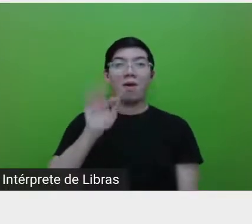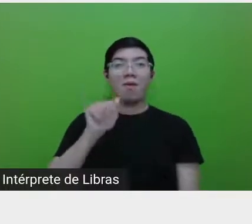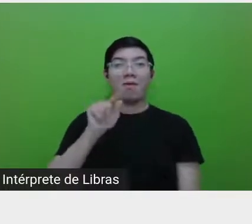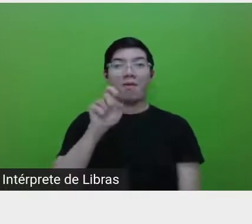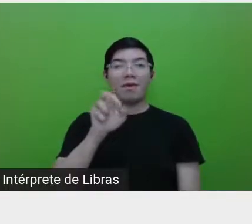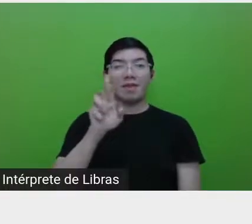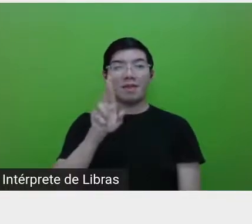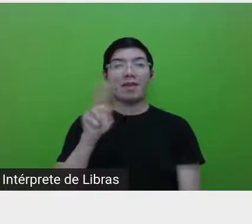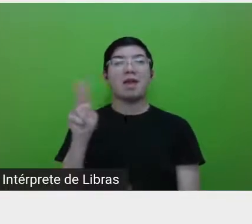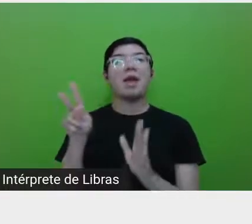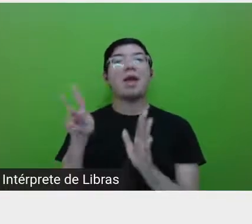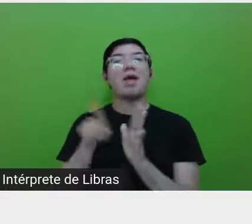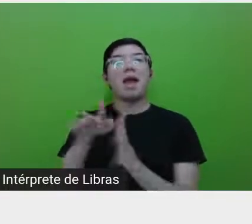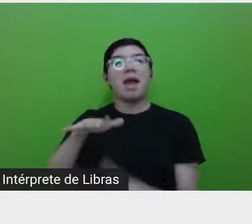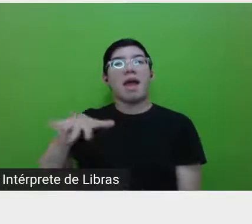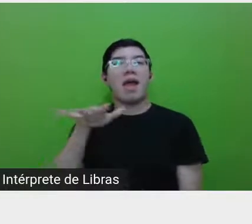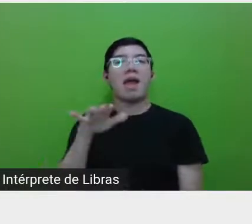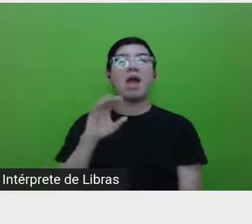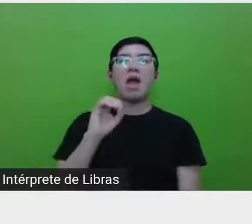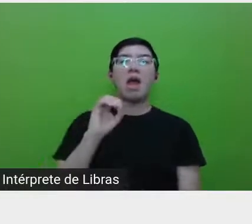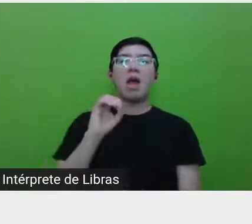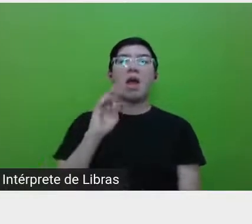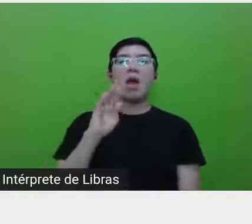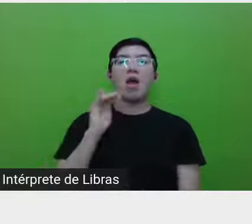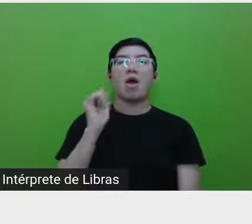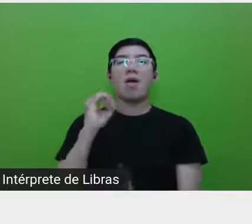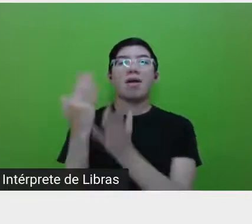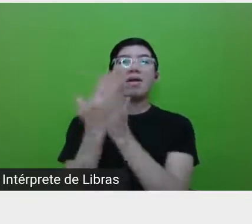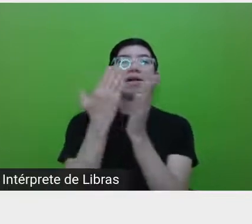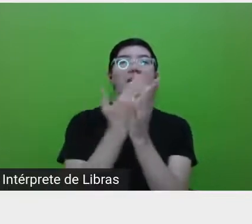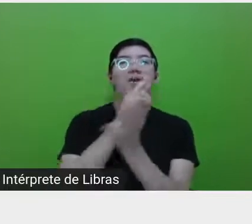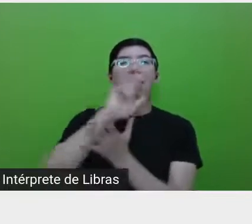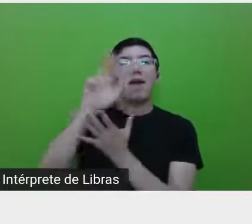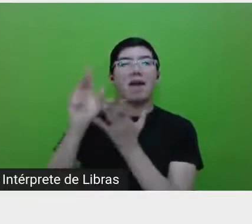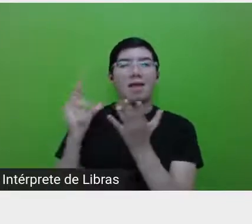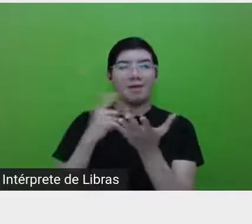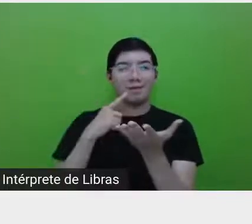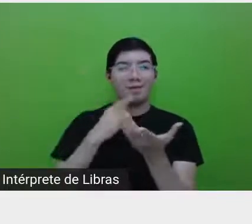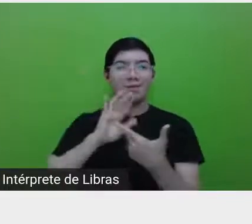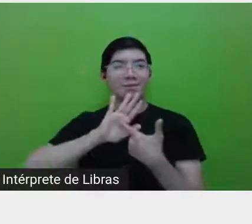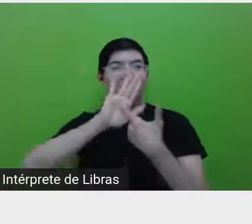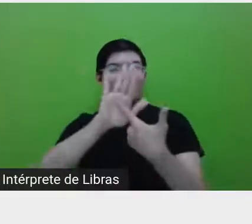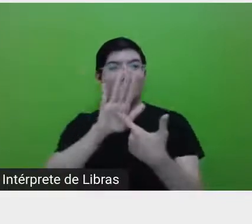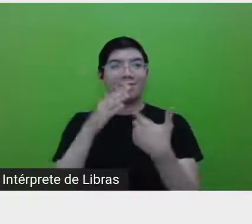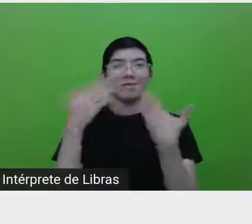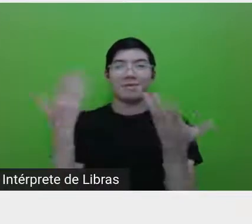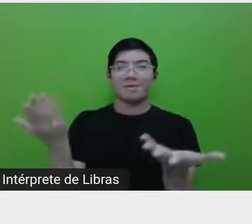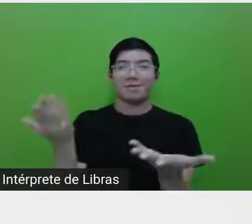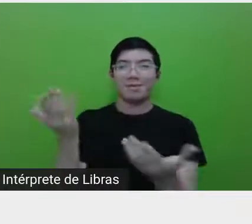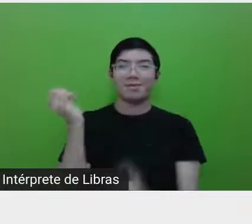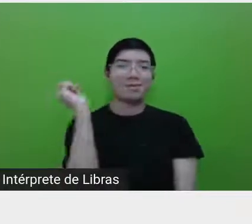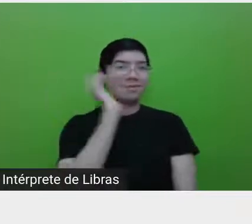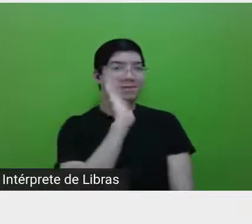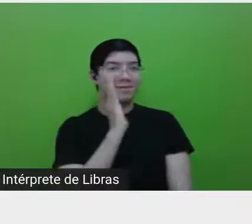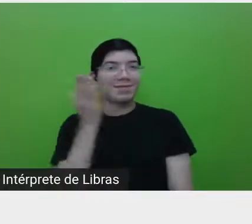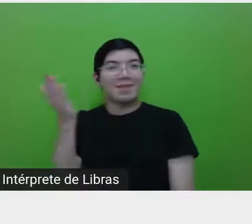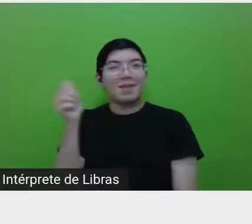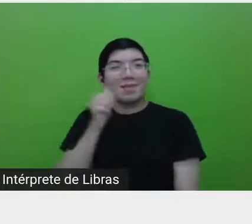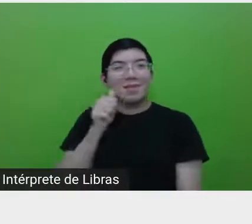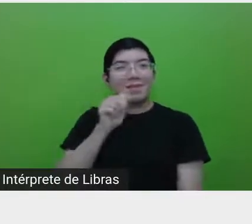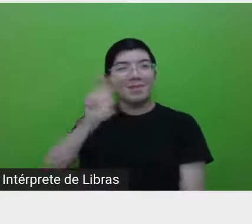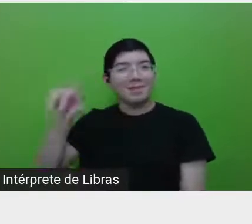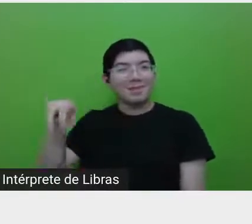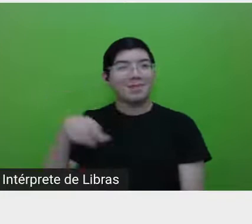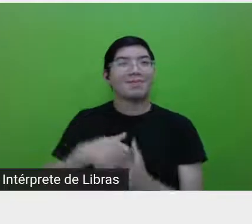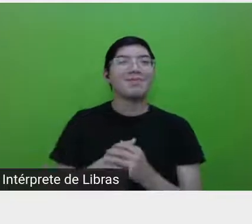obras gerais. E aí, vou mostrar para vocês, inclusive mandar um oi da Fabiola. Pessoas que estão aqui